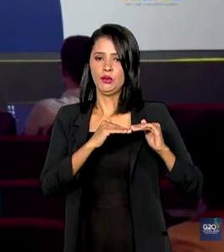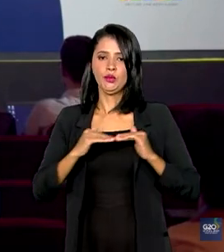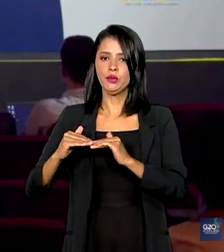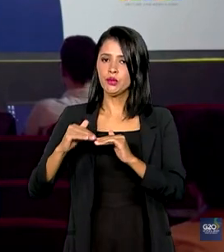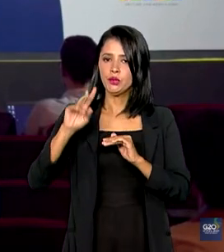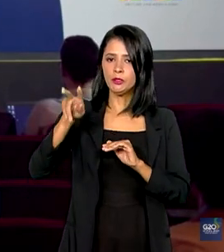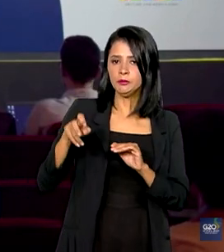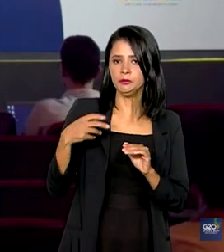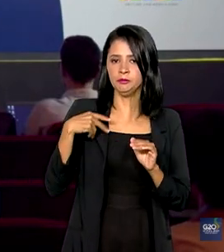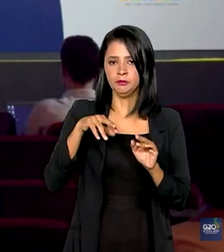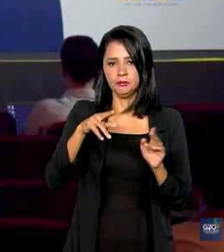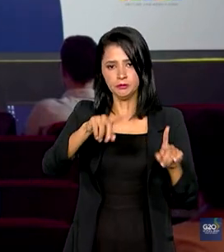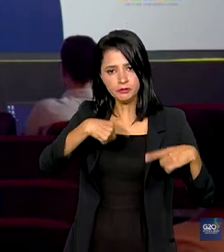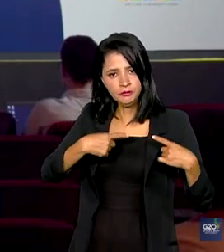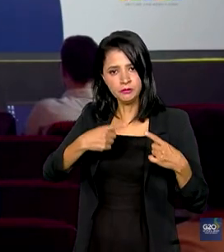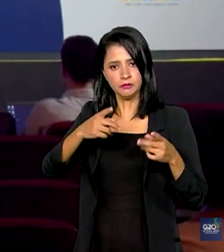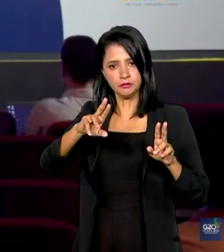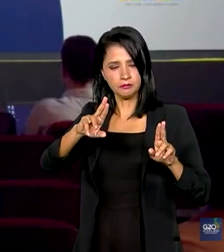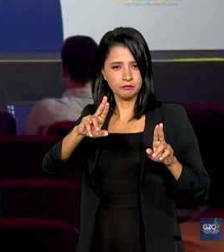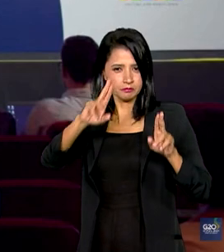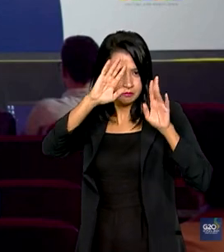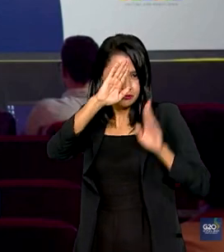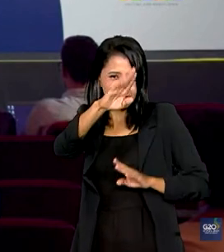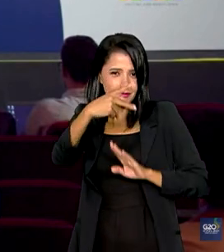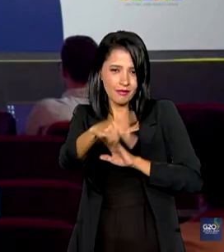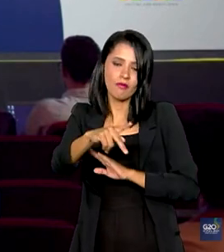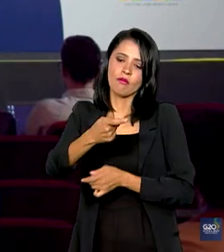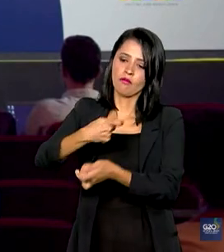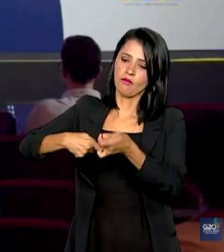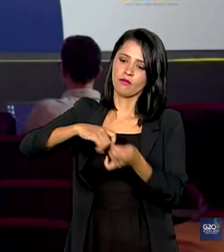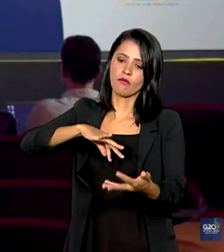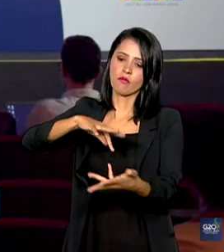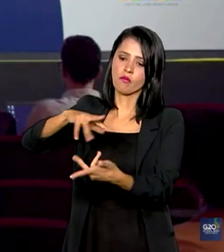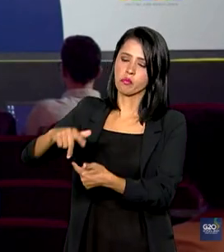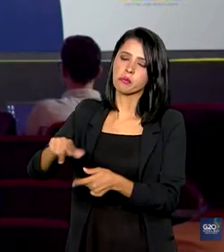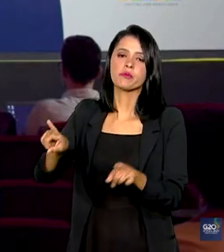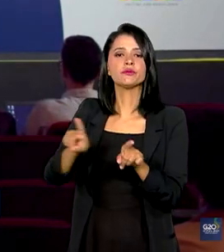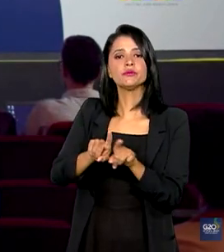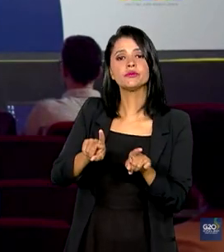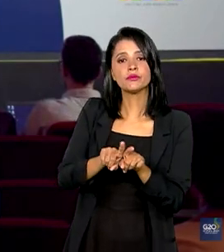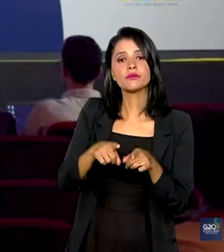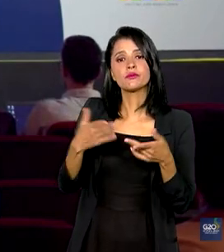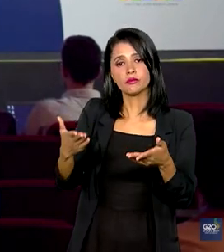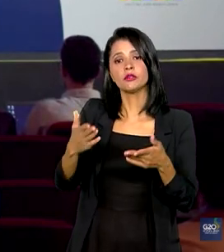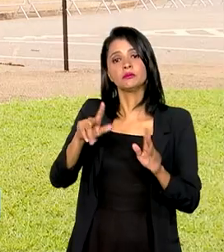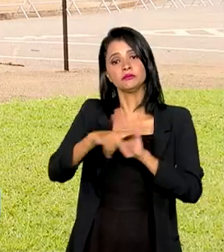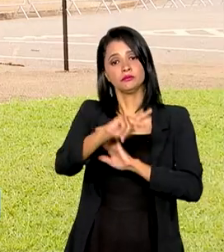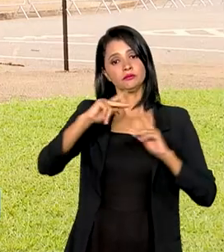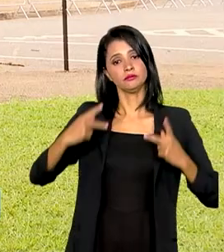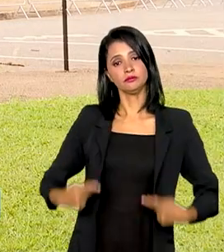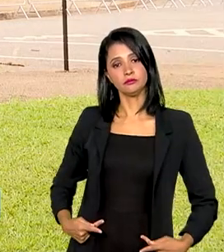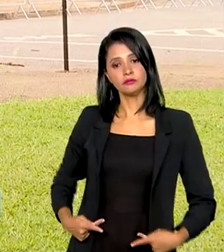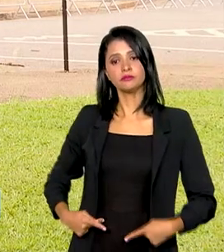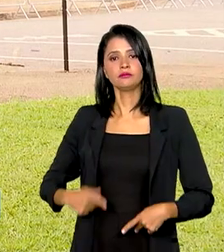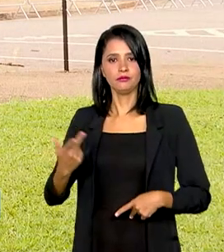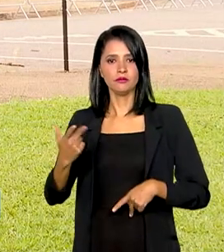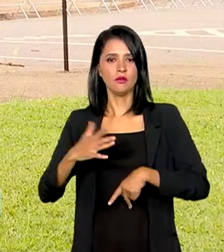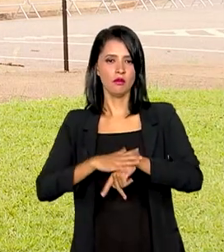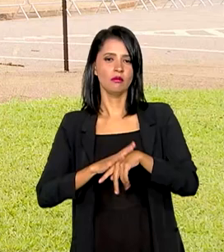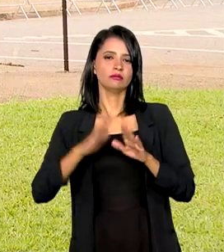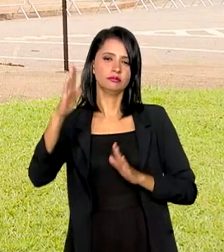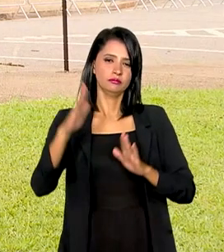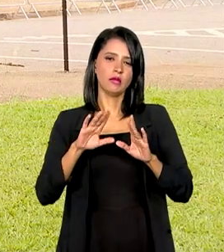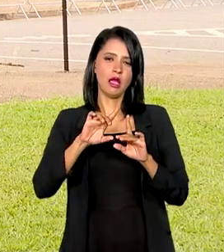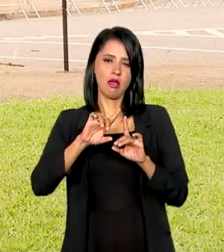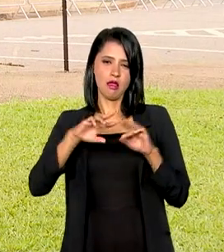relação aos principais desafios da economia global e também da humanidade. Durante as reuniões